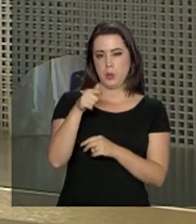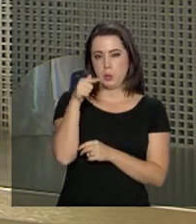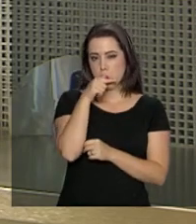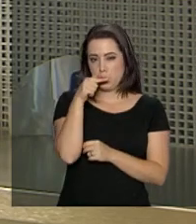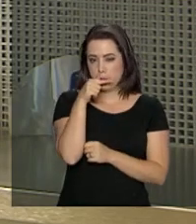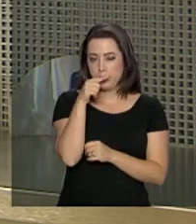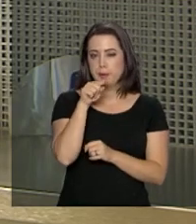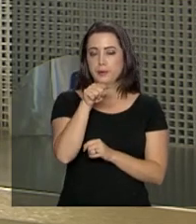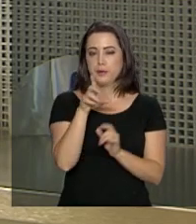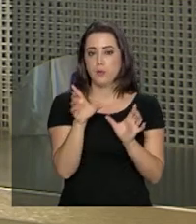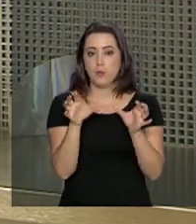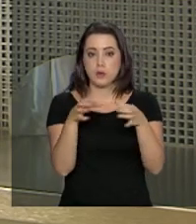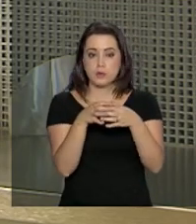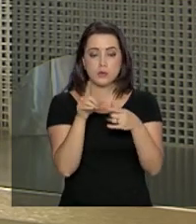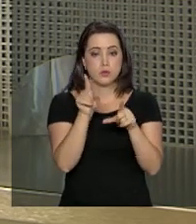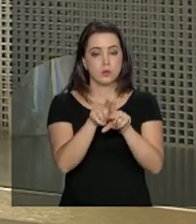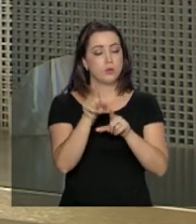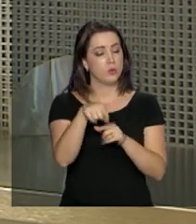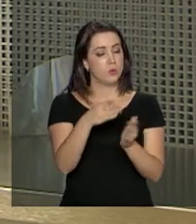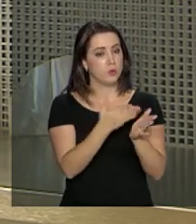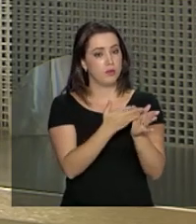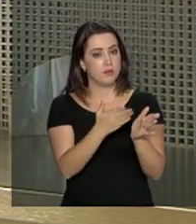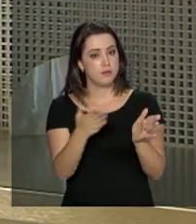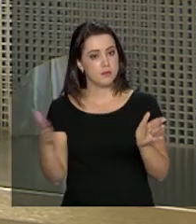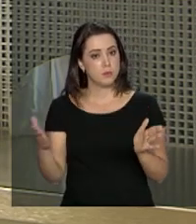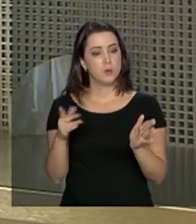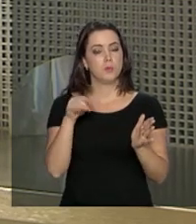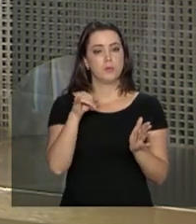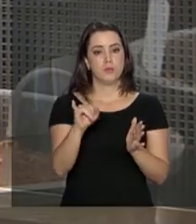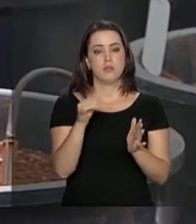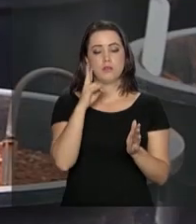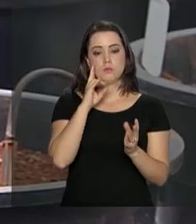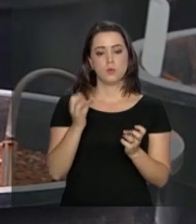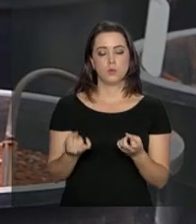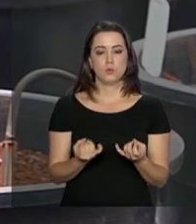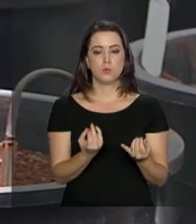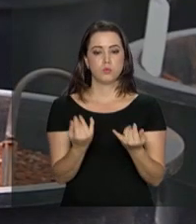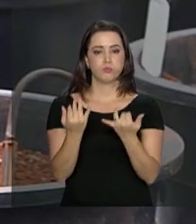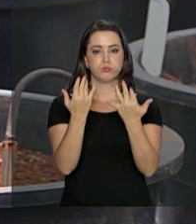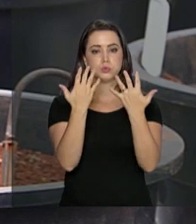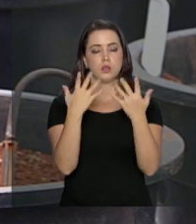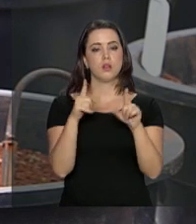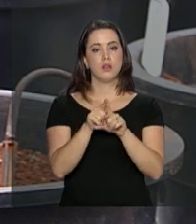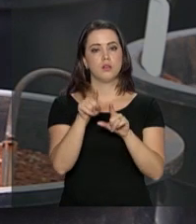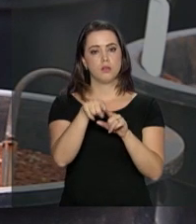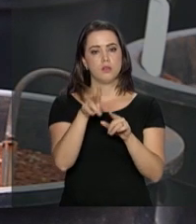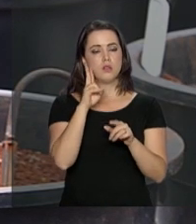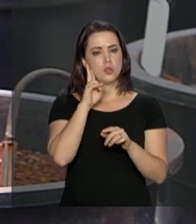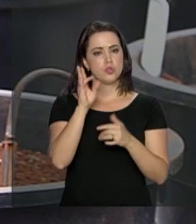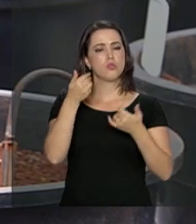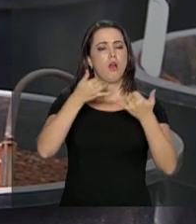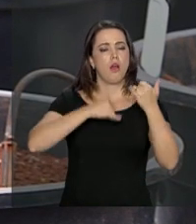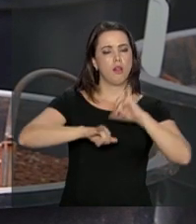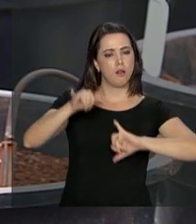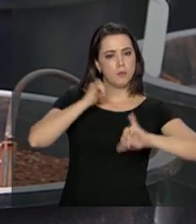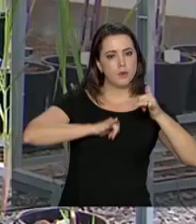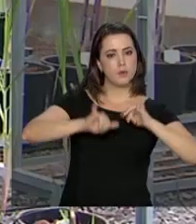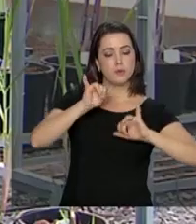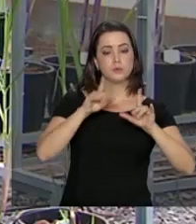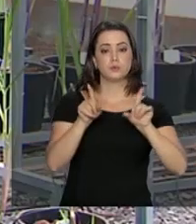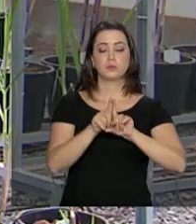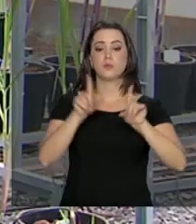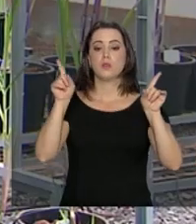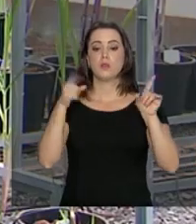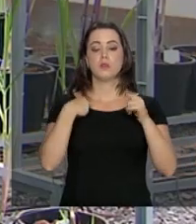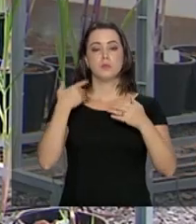Neste momento, esses materiais estão em caso de vegetação, estão sendo feitos bensais, já foram feitos alguns bensais,